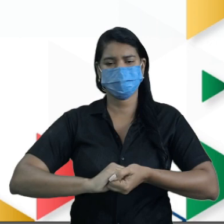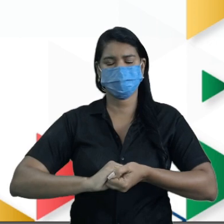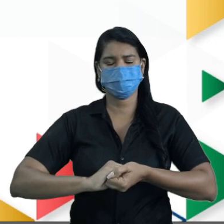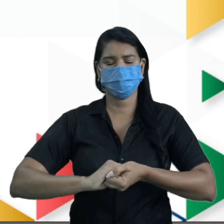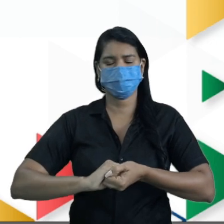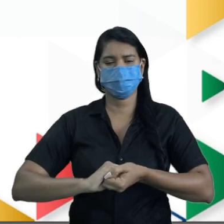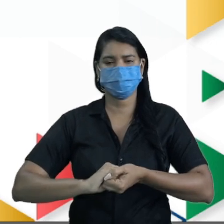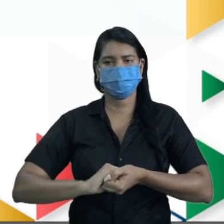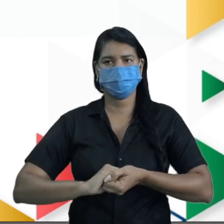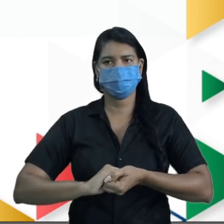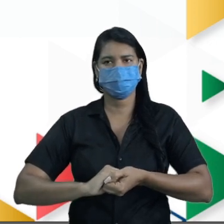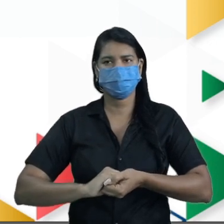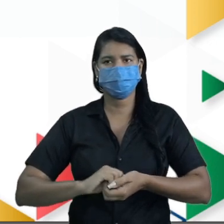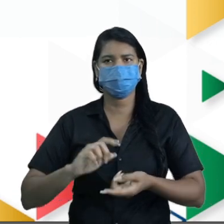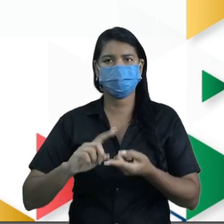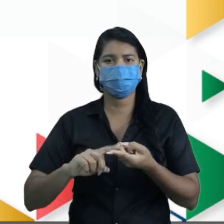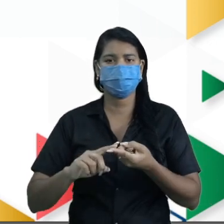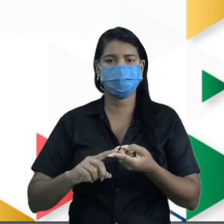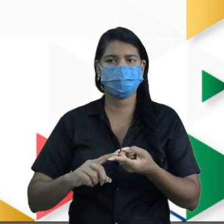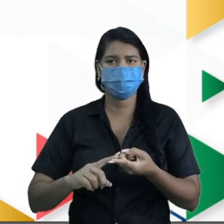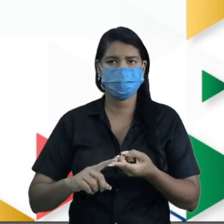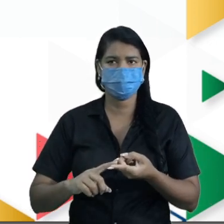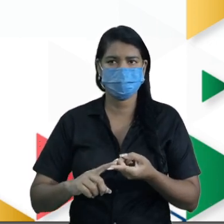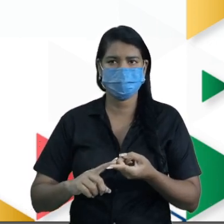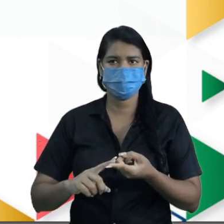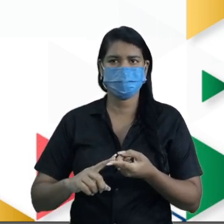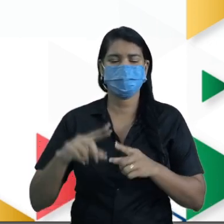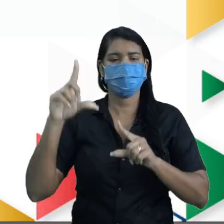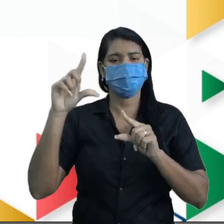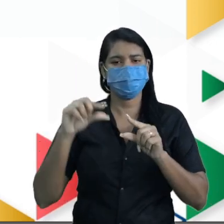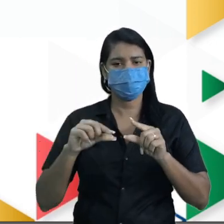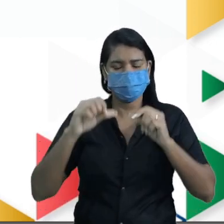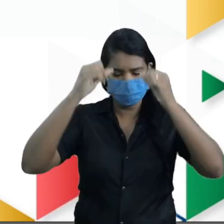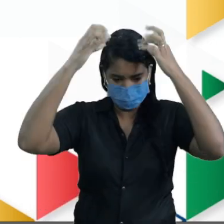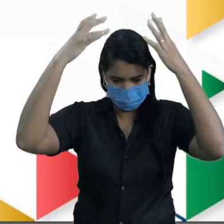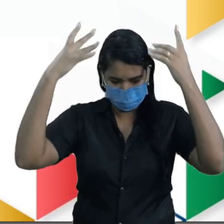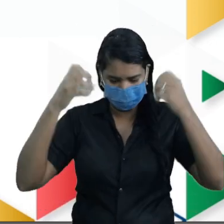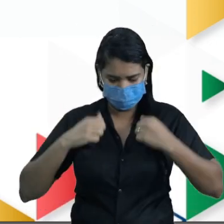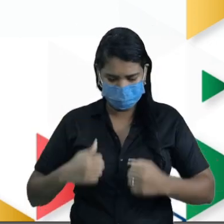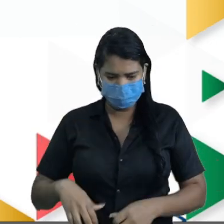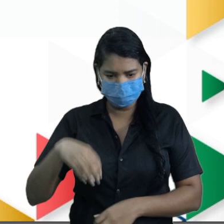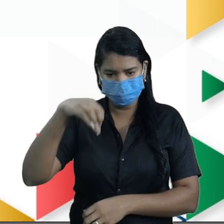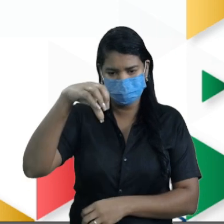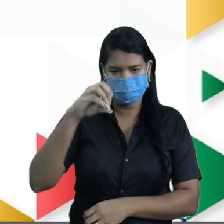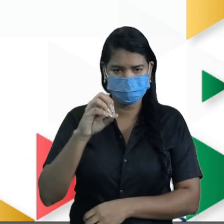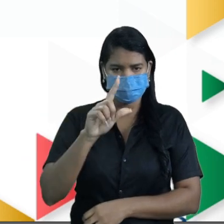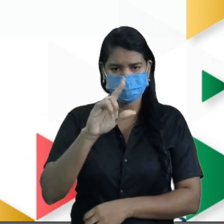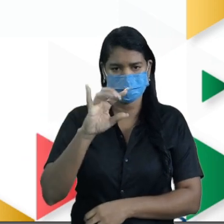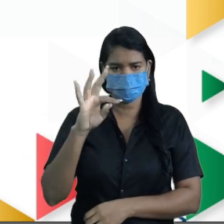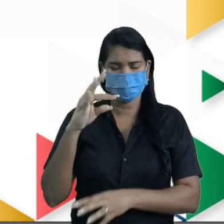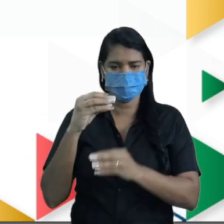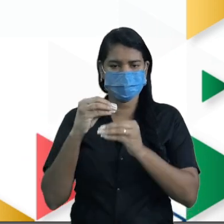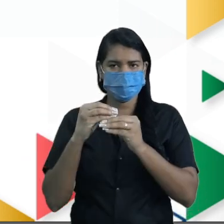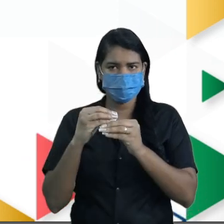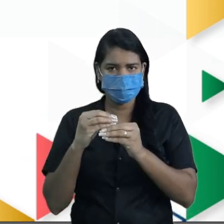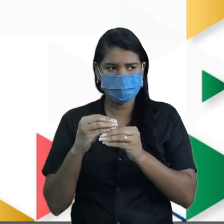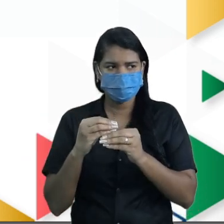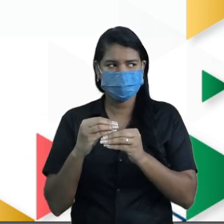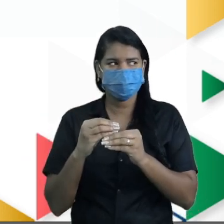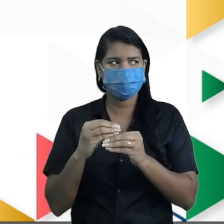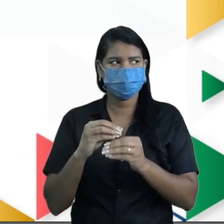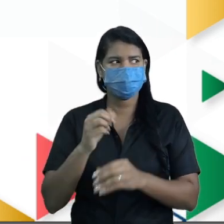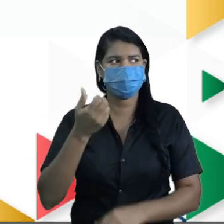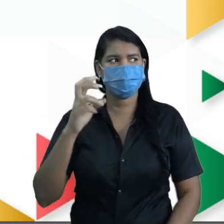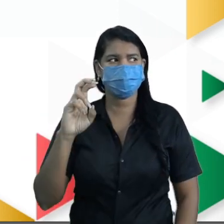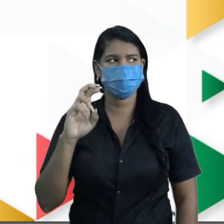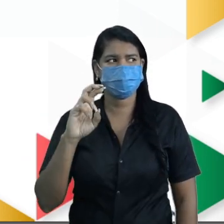E aí ela também vai diminuir o banho de 90 litros para 15